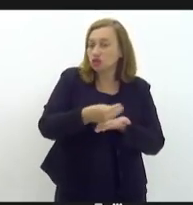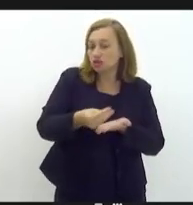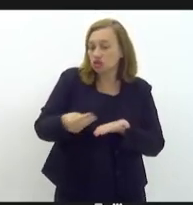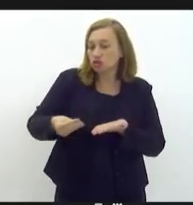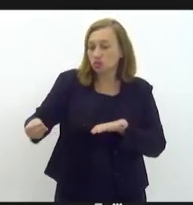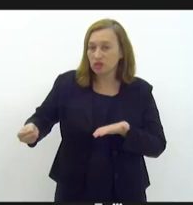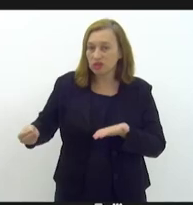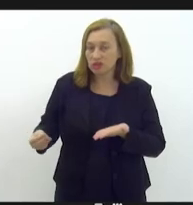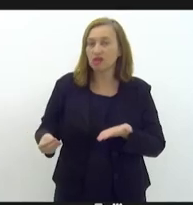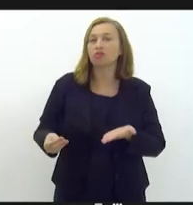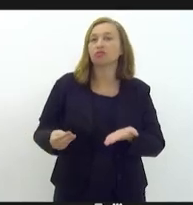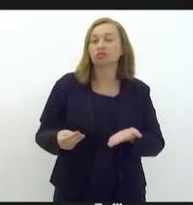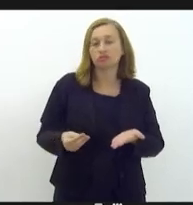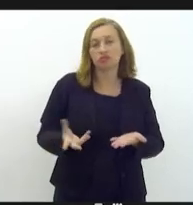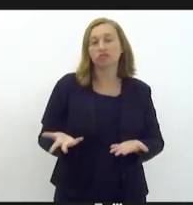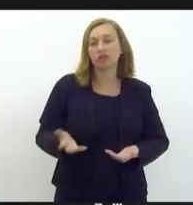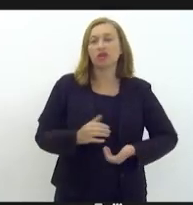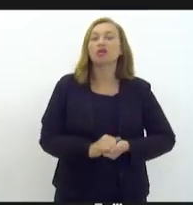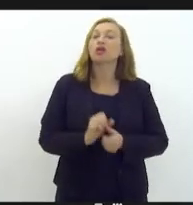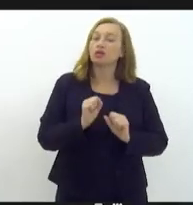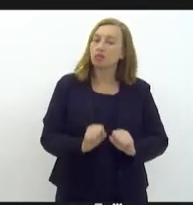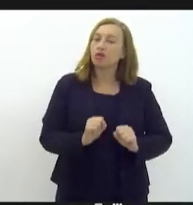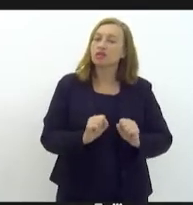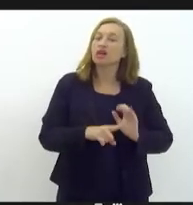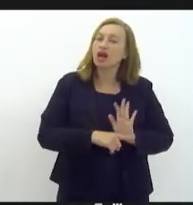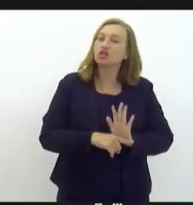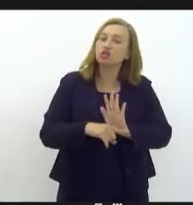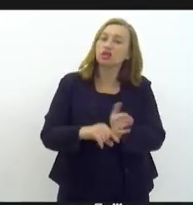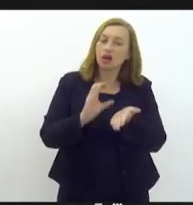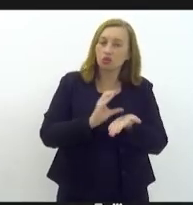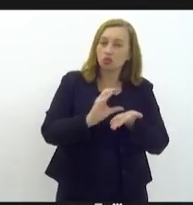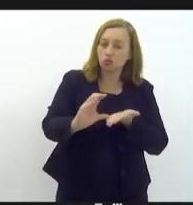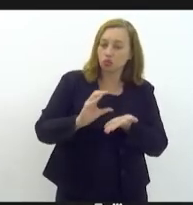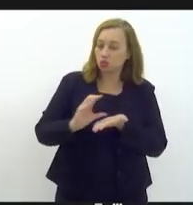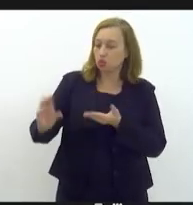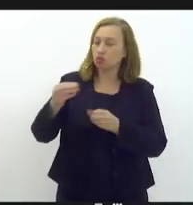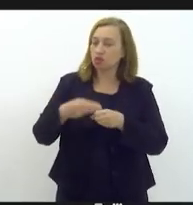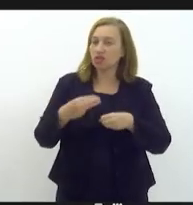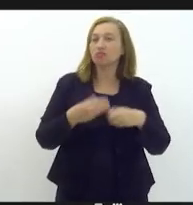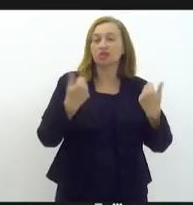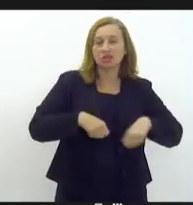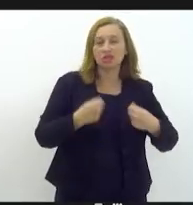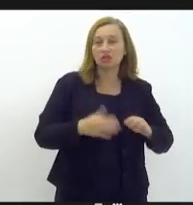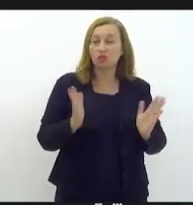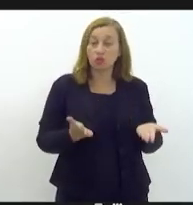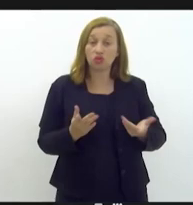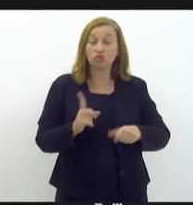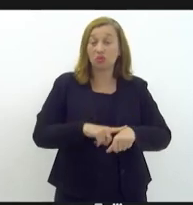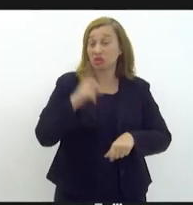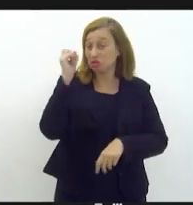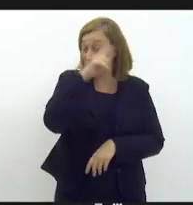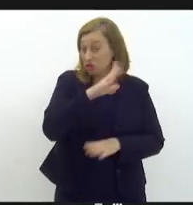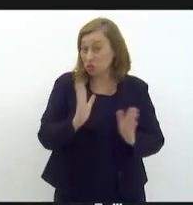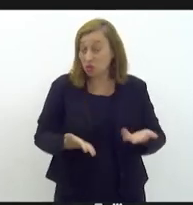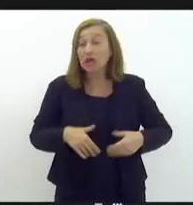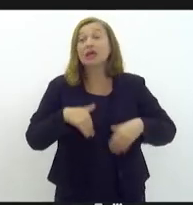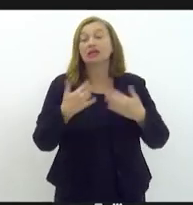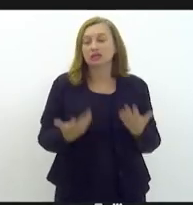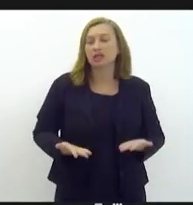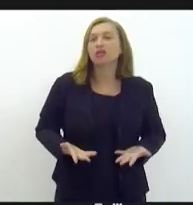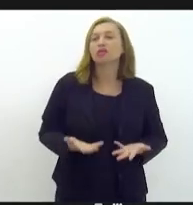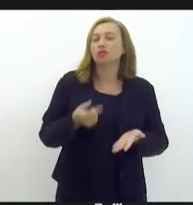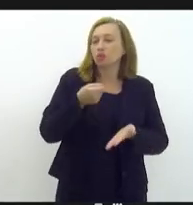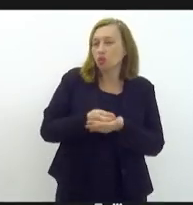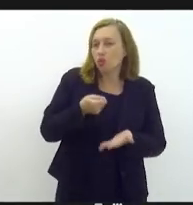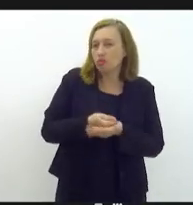de renda, que a gente possa ajudar esses municípios que hoje estão precisando, o momento que está passando é difícil. Então, uma coisa que eu